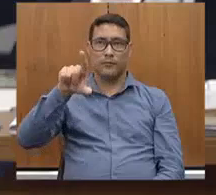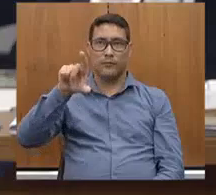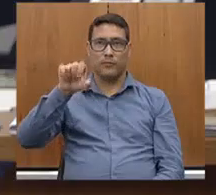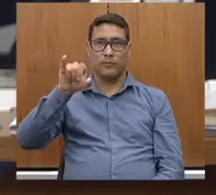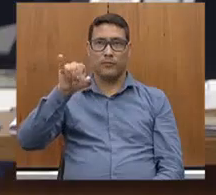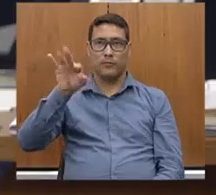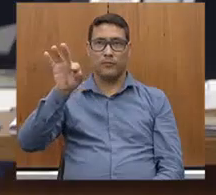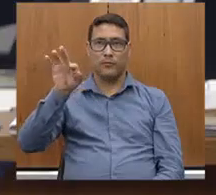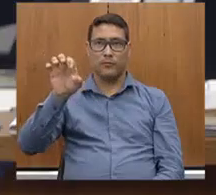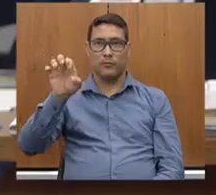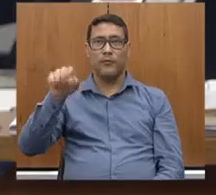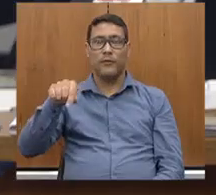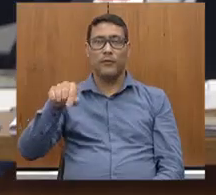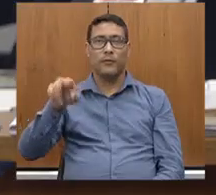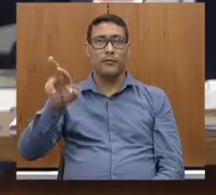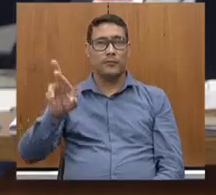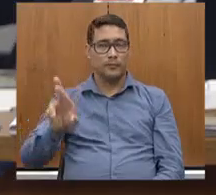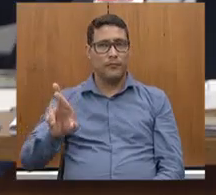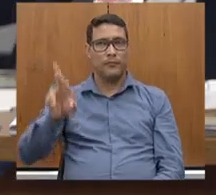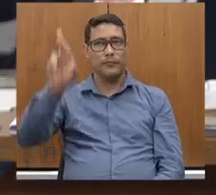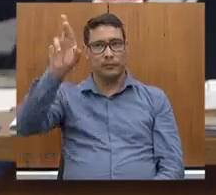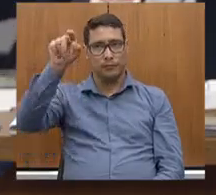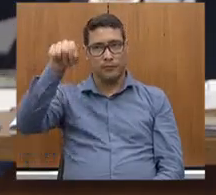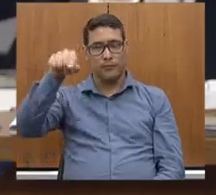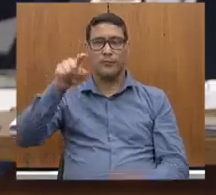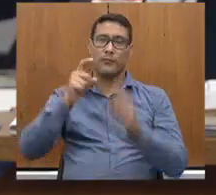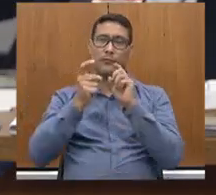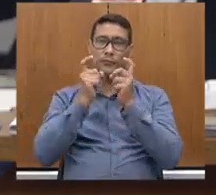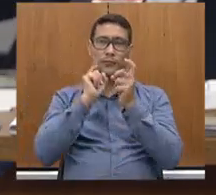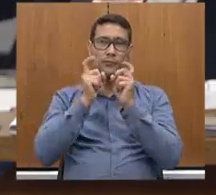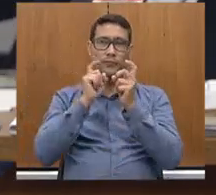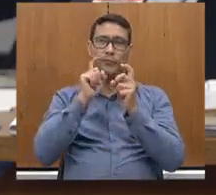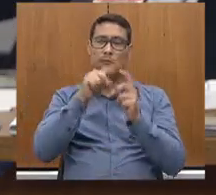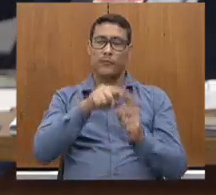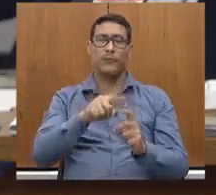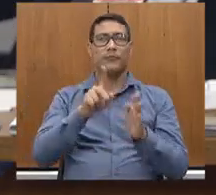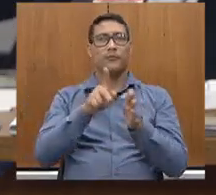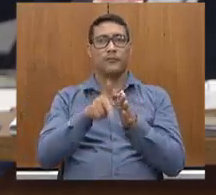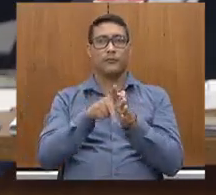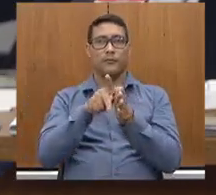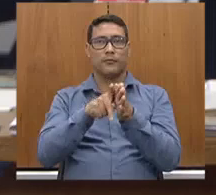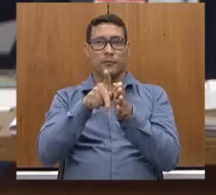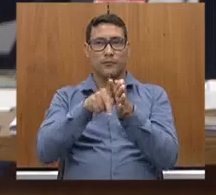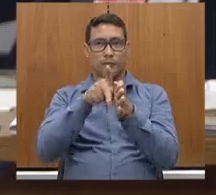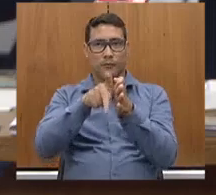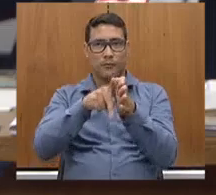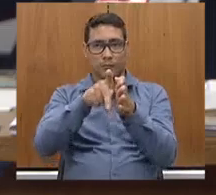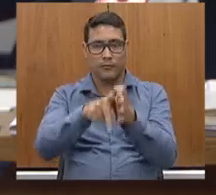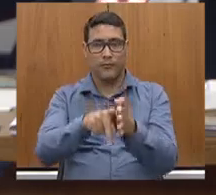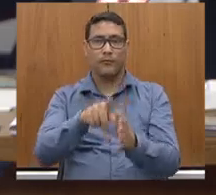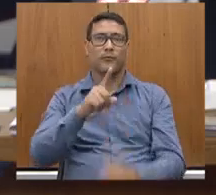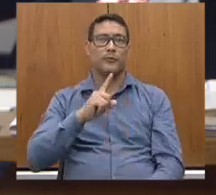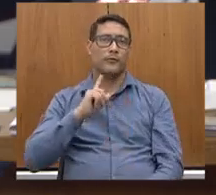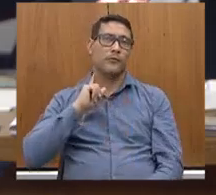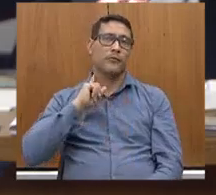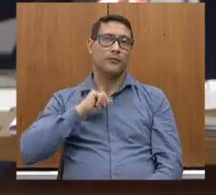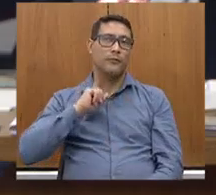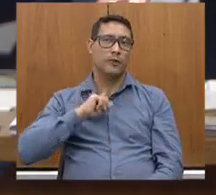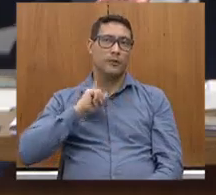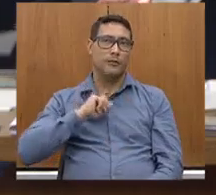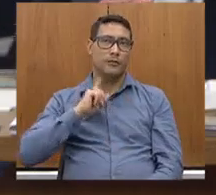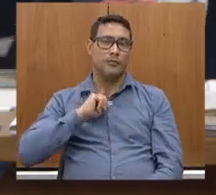presidência dessa Comissão Extraordinária para Ferrovias Mineiras, um trabalho que foi